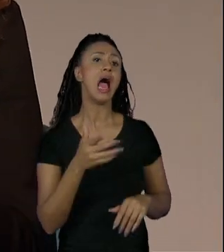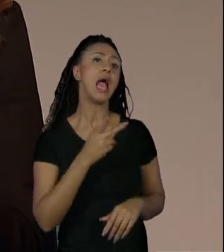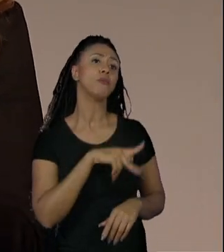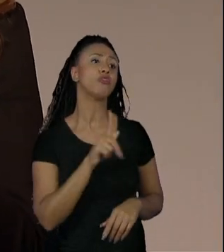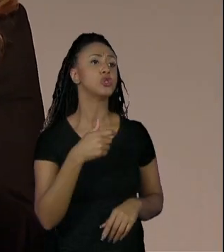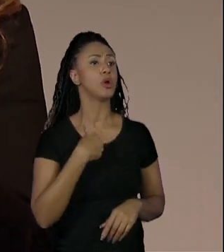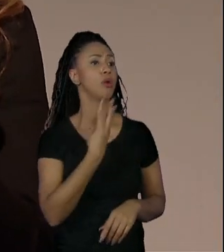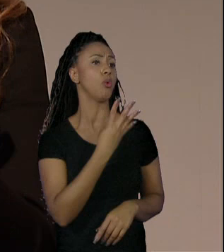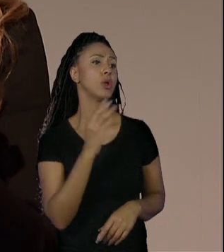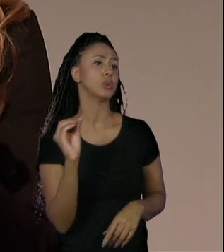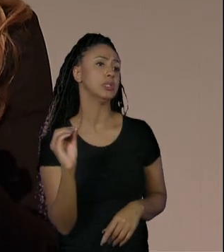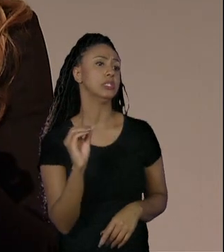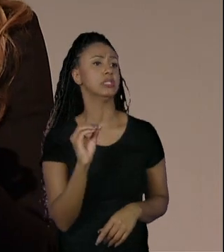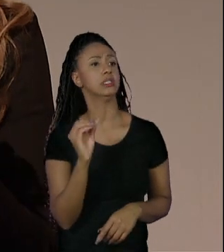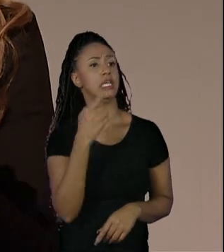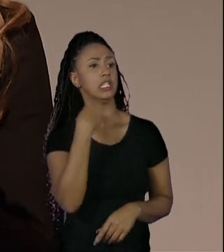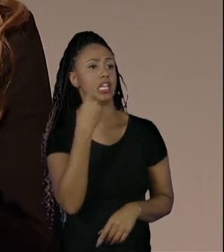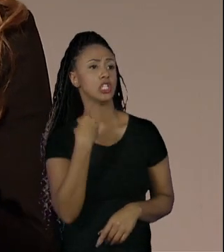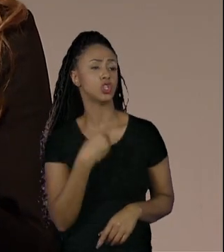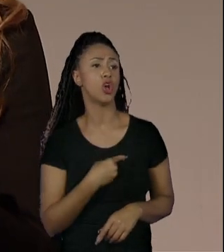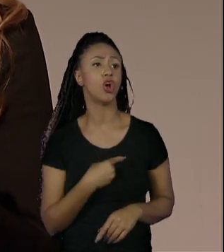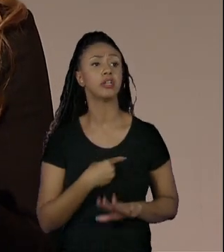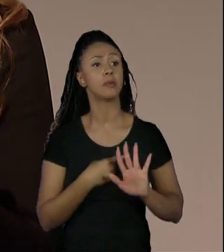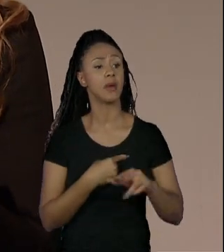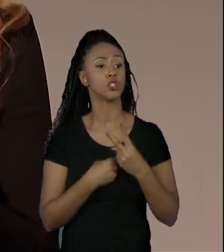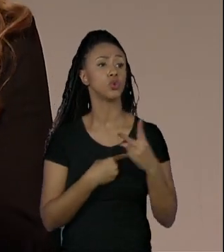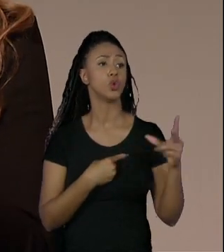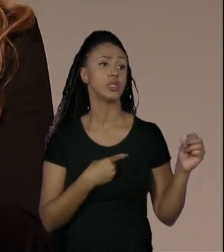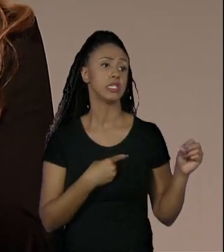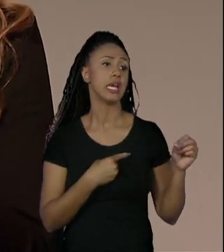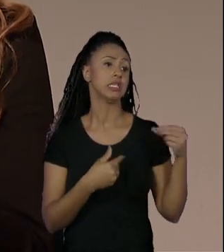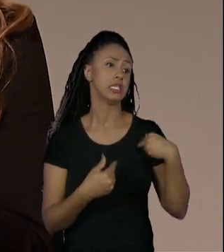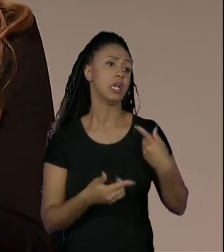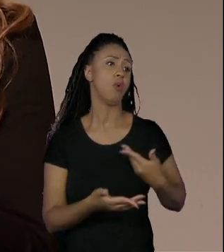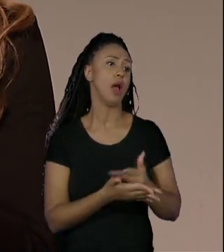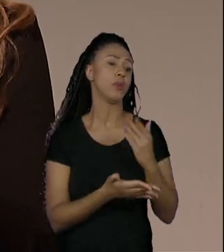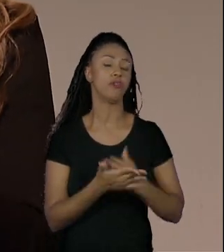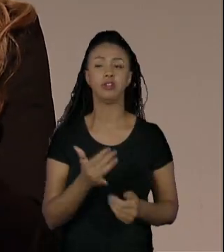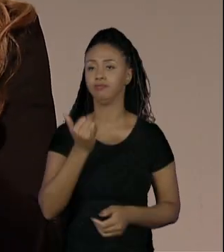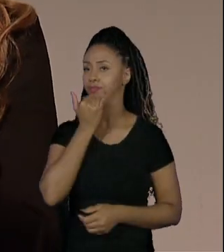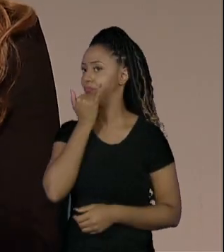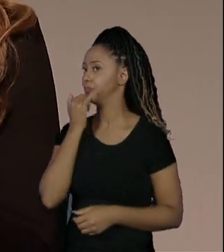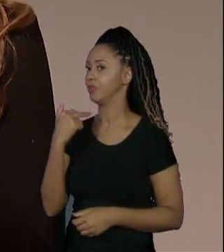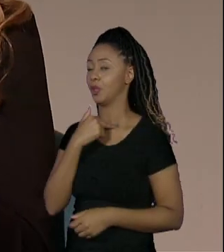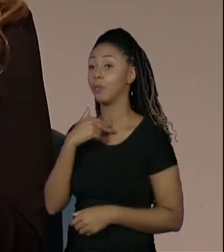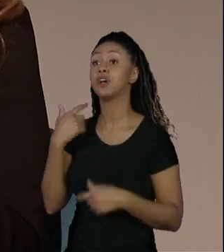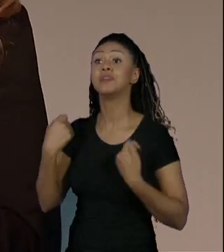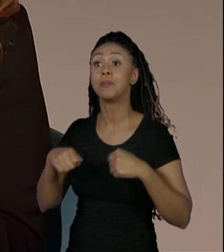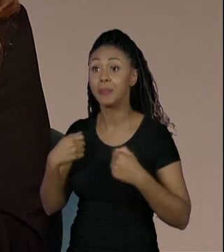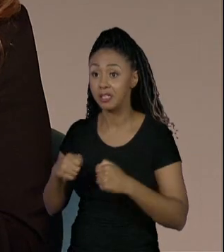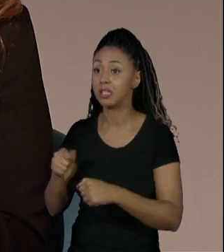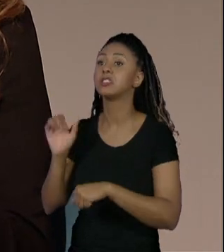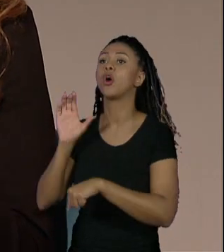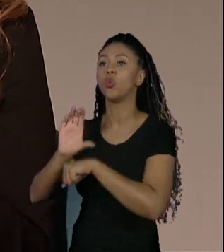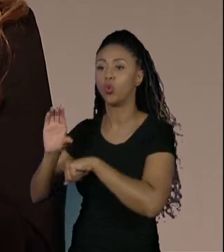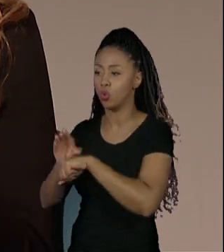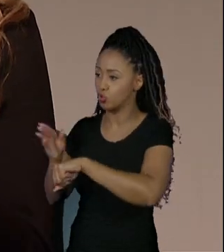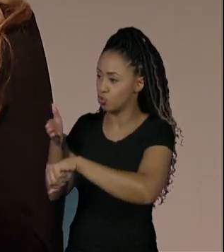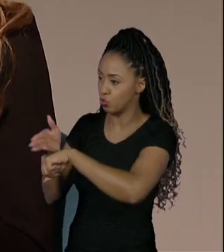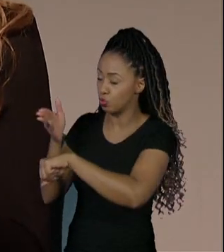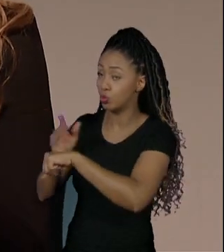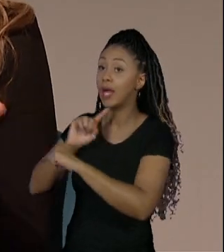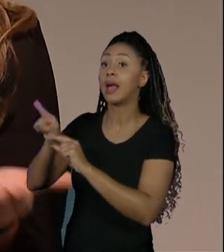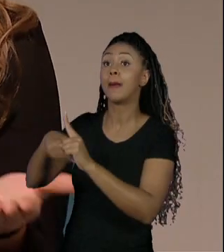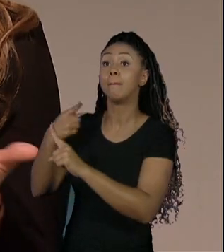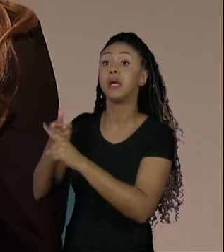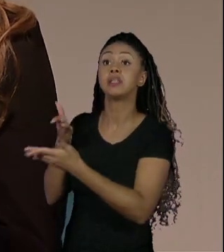horas e eu fui aprovado em 200. Não pode fazer estágio. É cursar e ser aprovado. Porque a gente